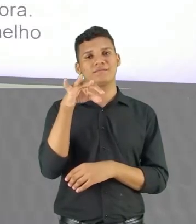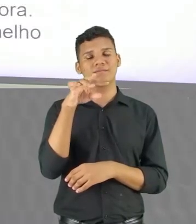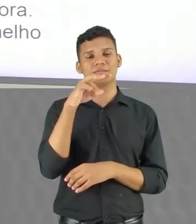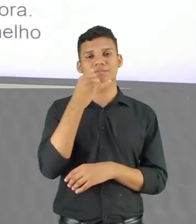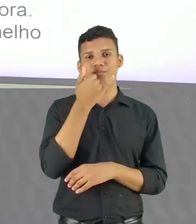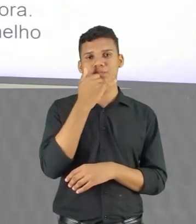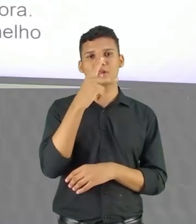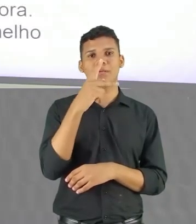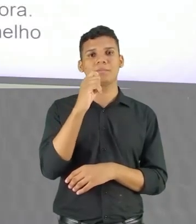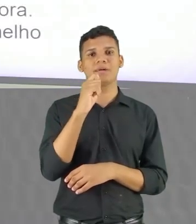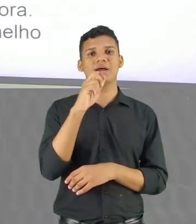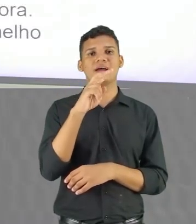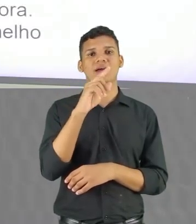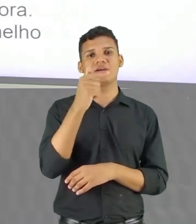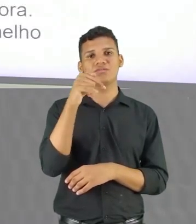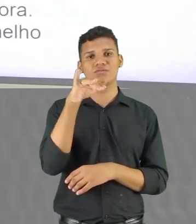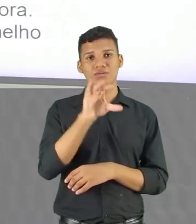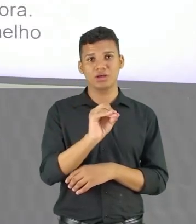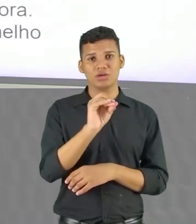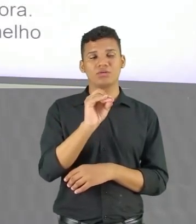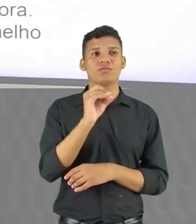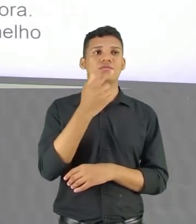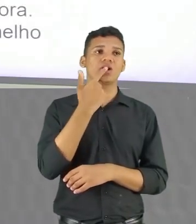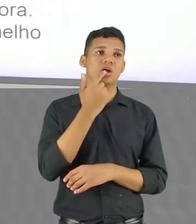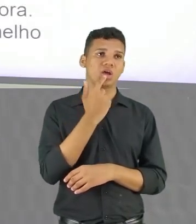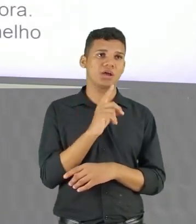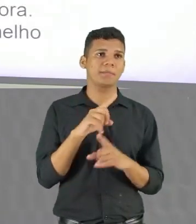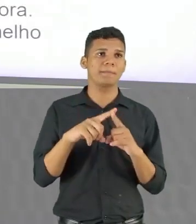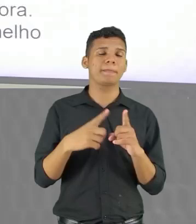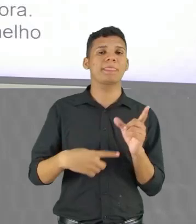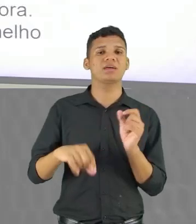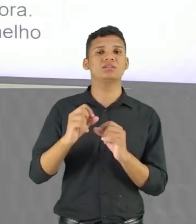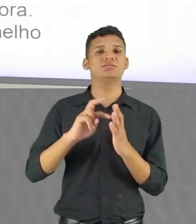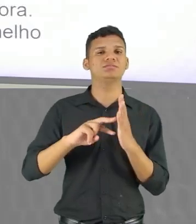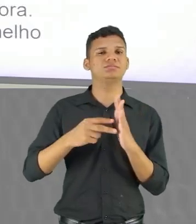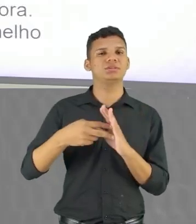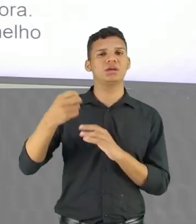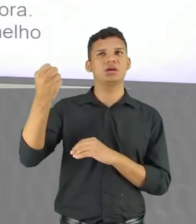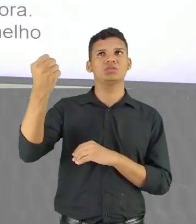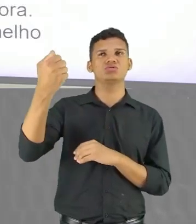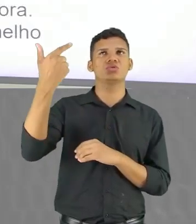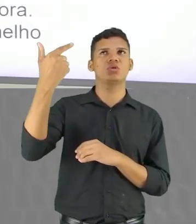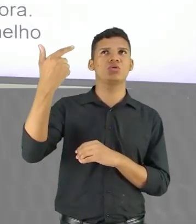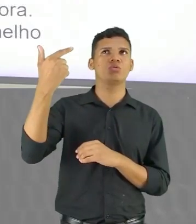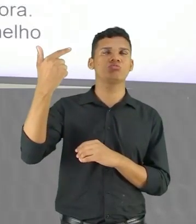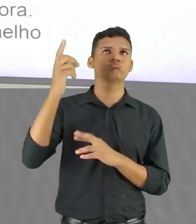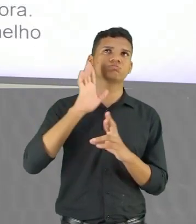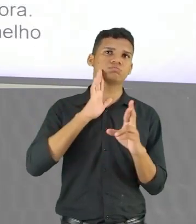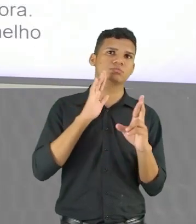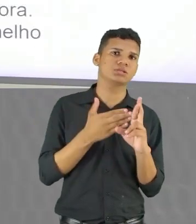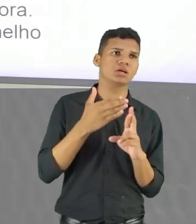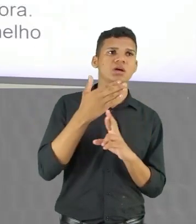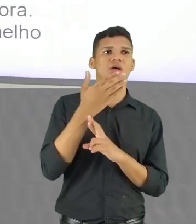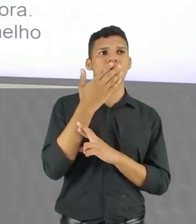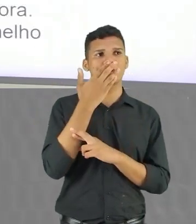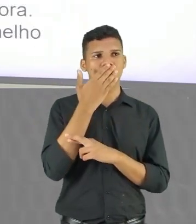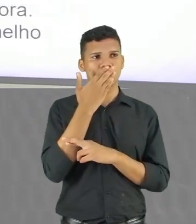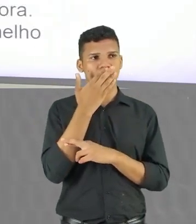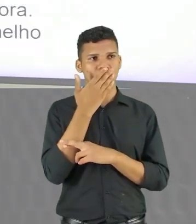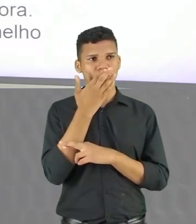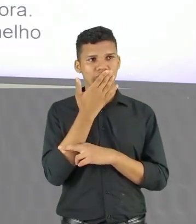aqui De cor Mas a gente já imagina O que seria Quando a fala Sol relacionando A cor Quintal Arora